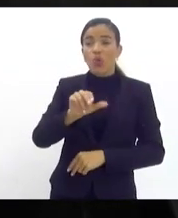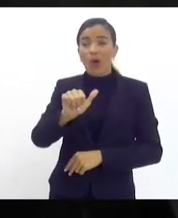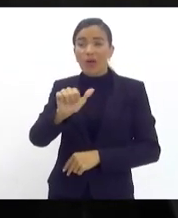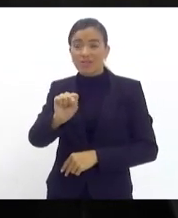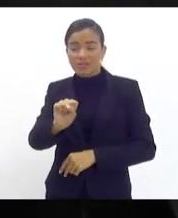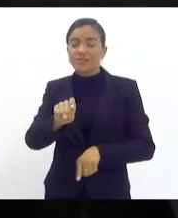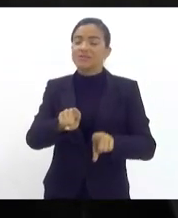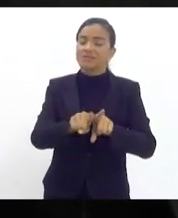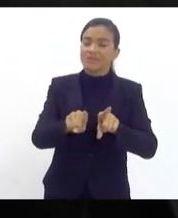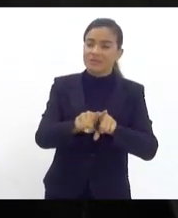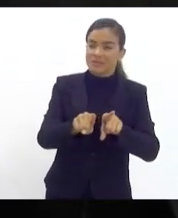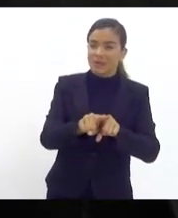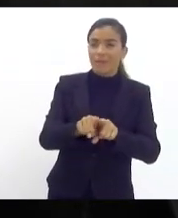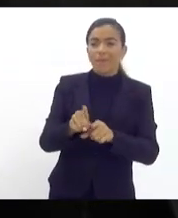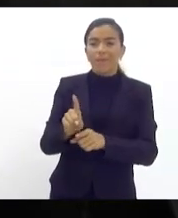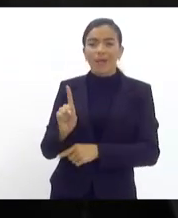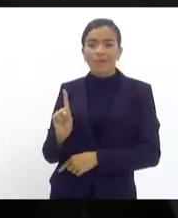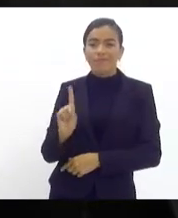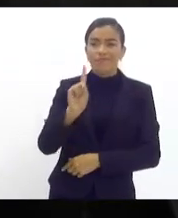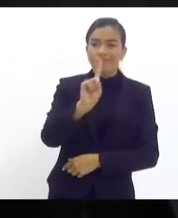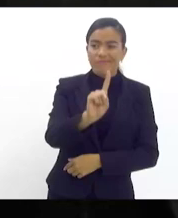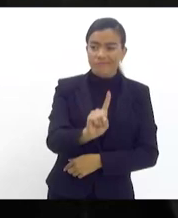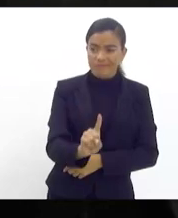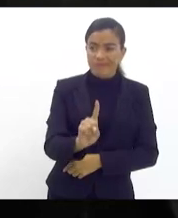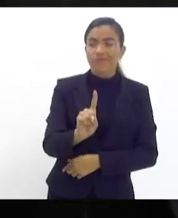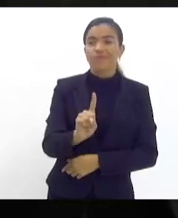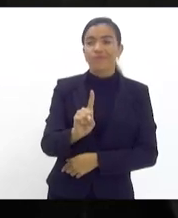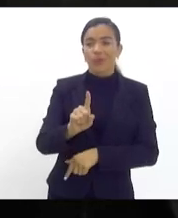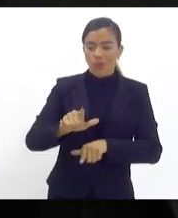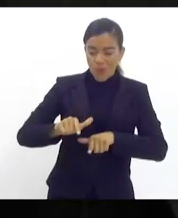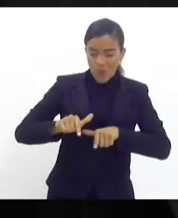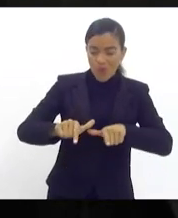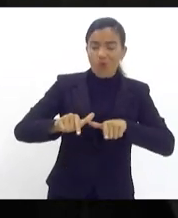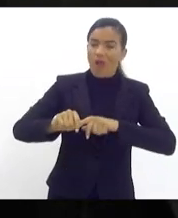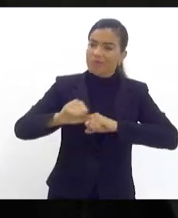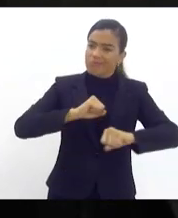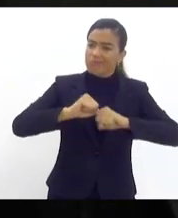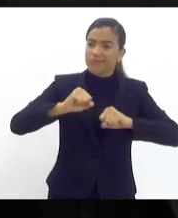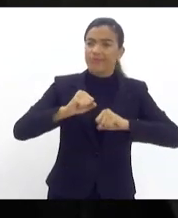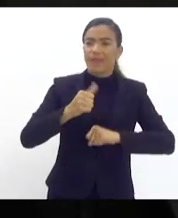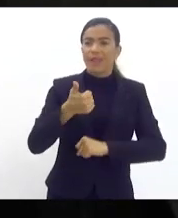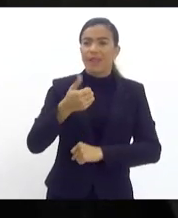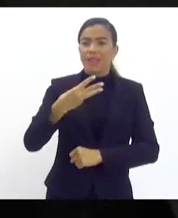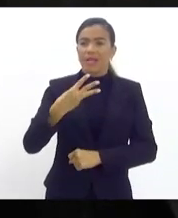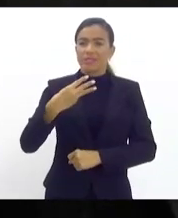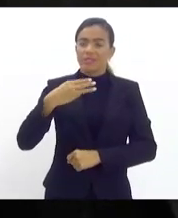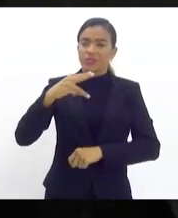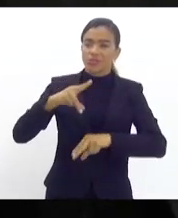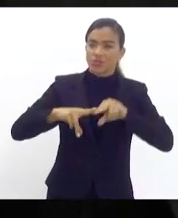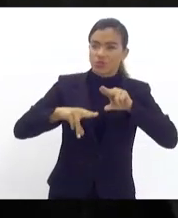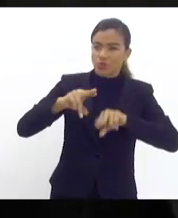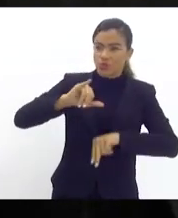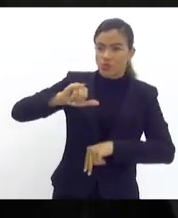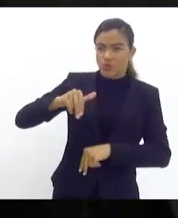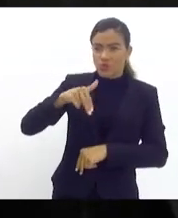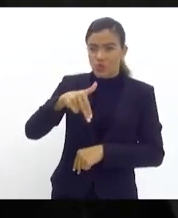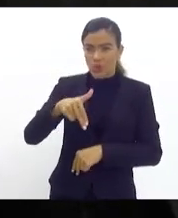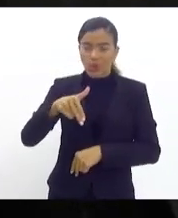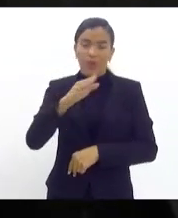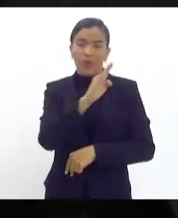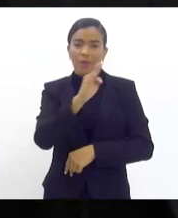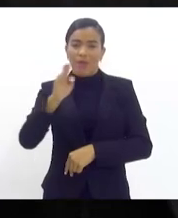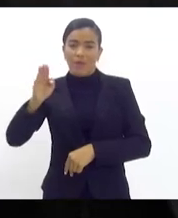Janeiro para que compareçam nesse ato do dia 13 de junho na Biblioteca Parque às